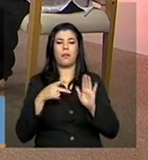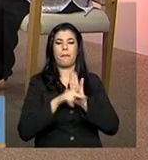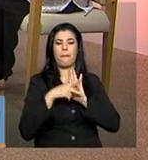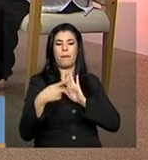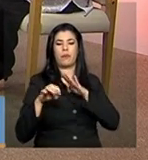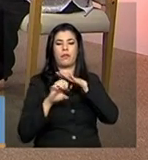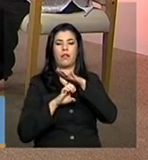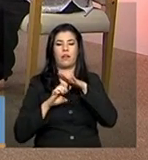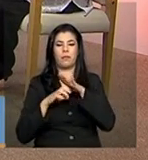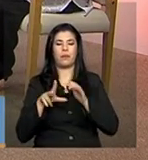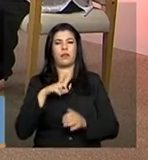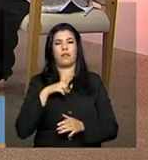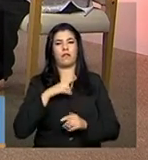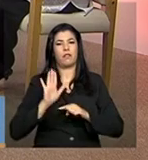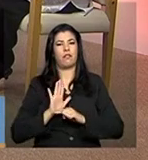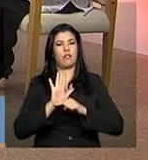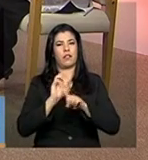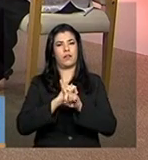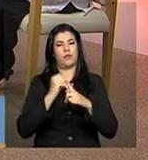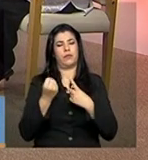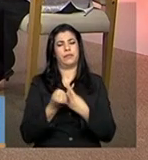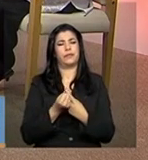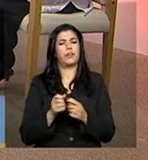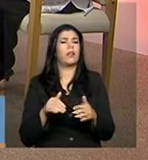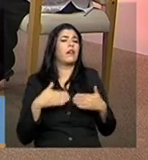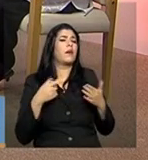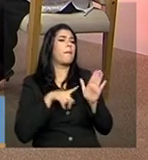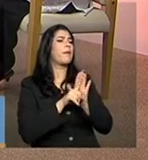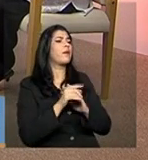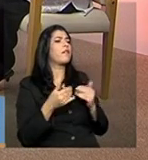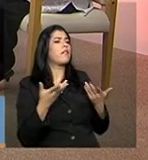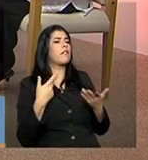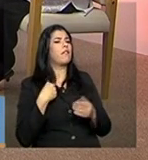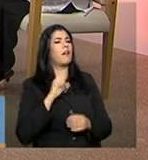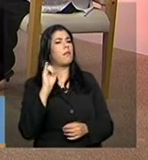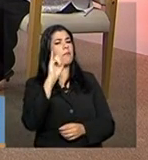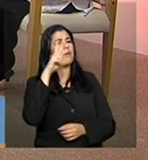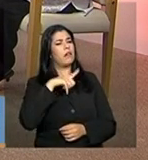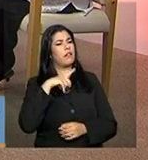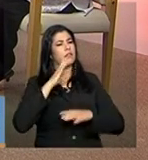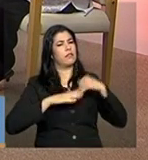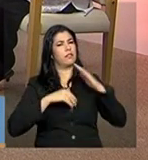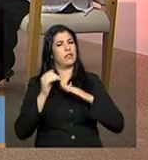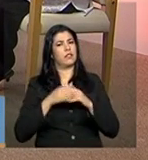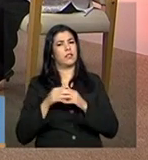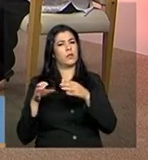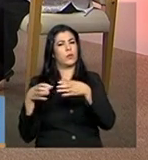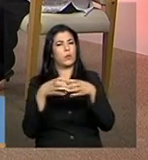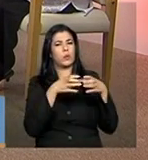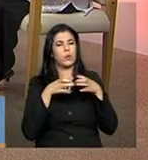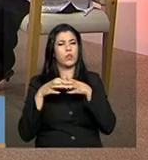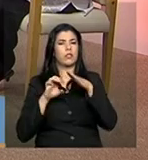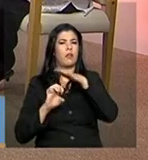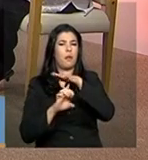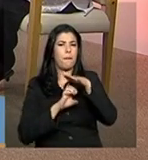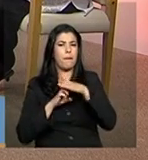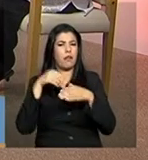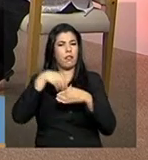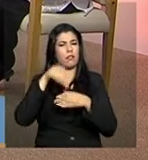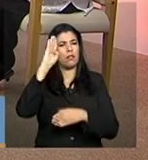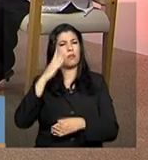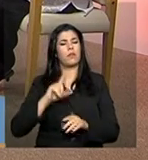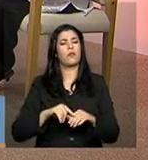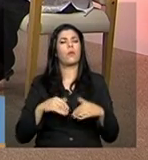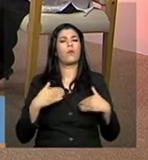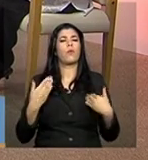de assistência social. Carolina, qual a importância da atuação dessas entidades em território nacional e qual o